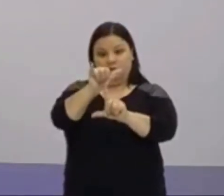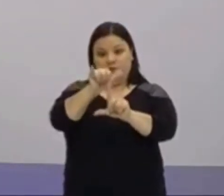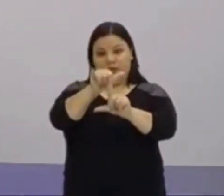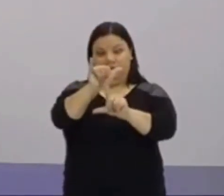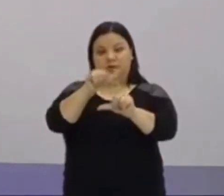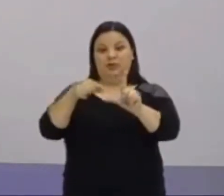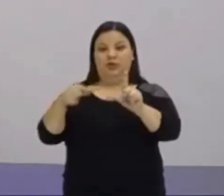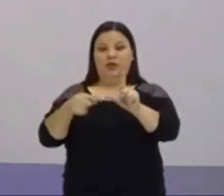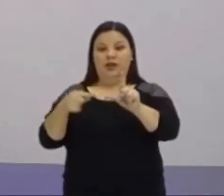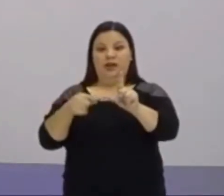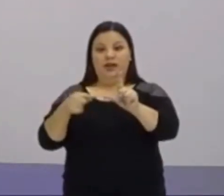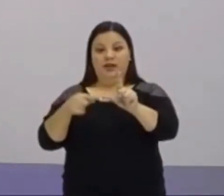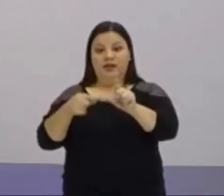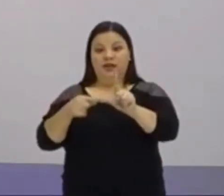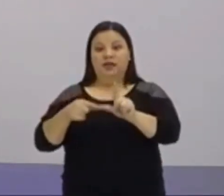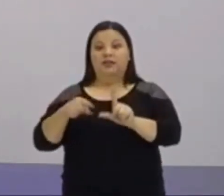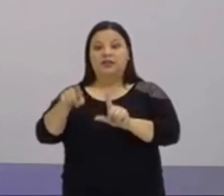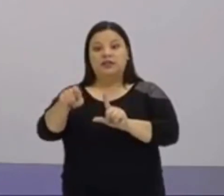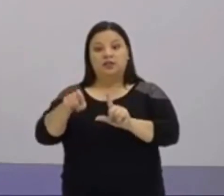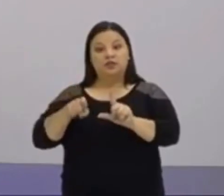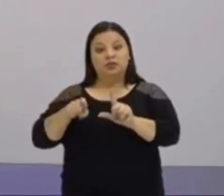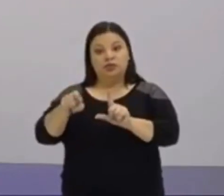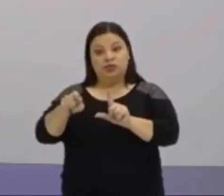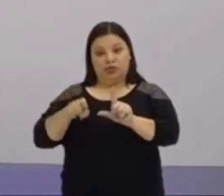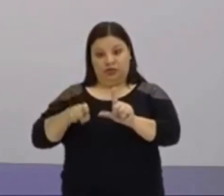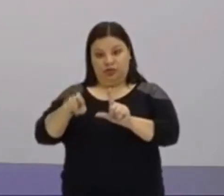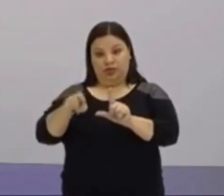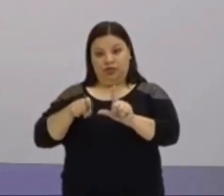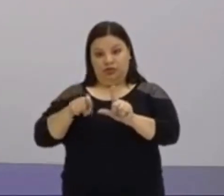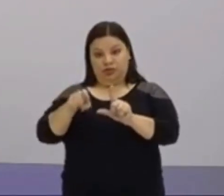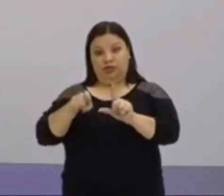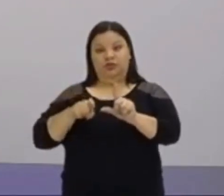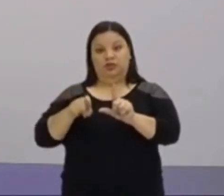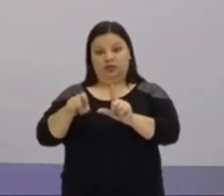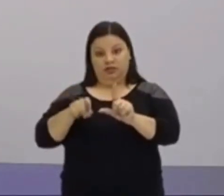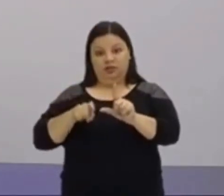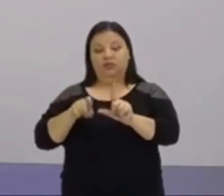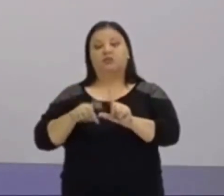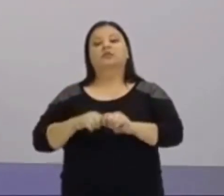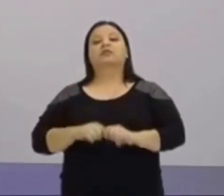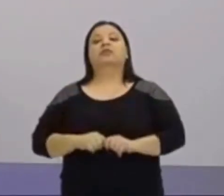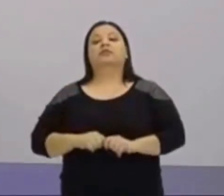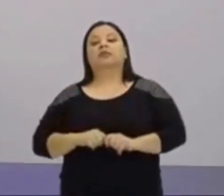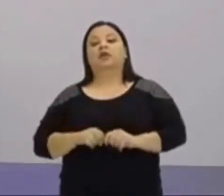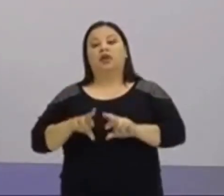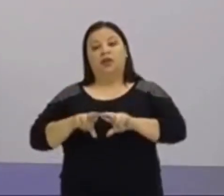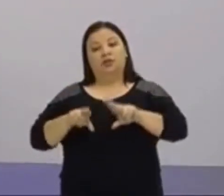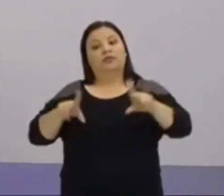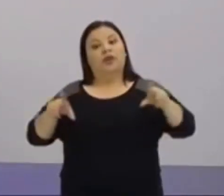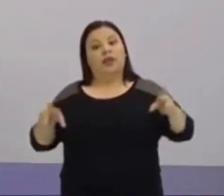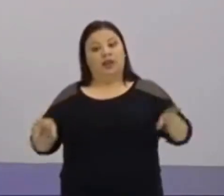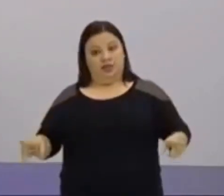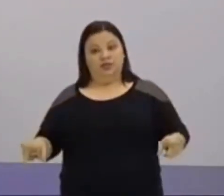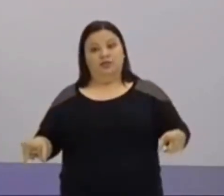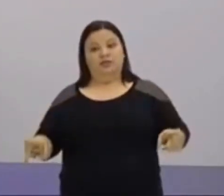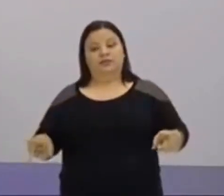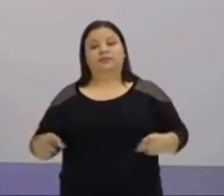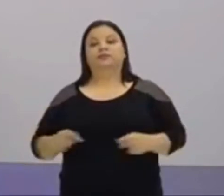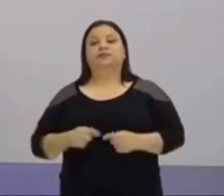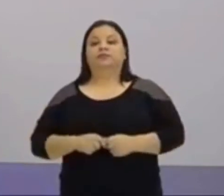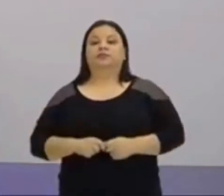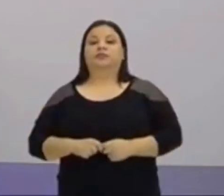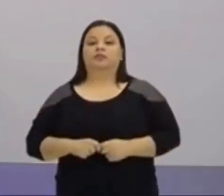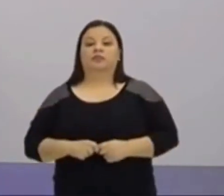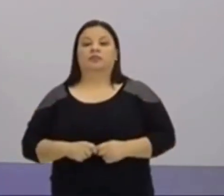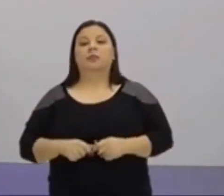esse termo independente é o B, e na função quadrática, o termo independente é o C. Ou seja, é aquele cara que está sem variável, tá certo?